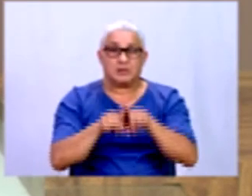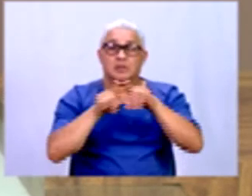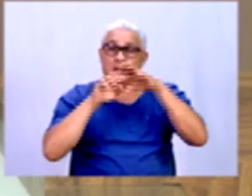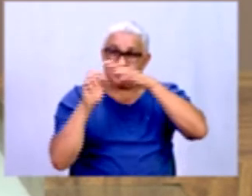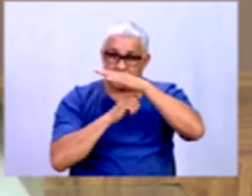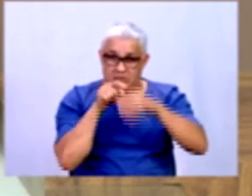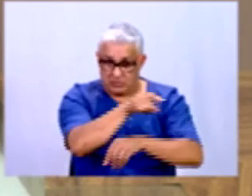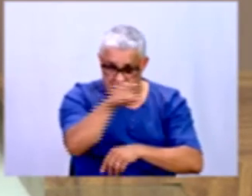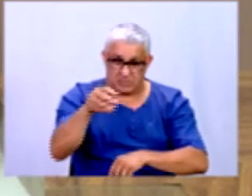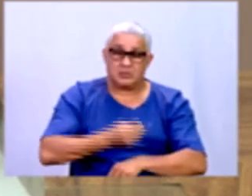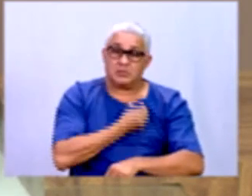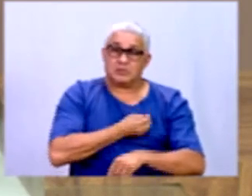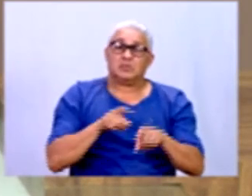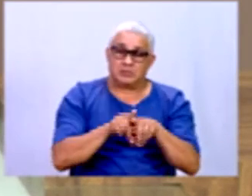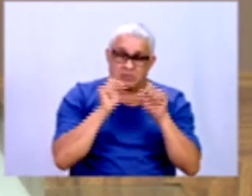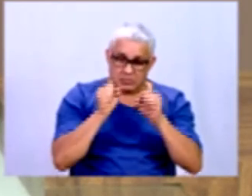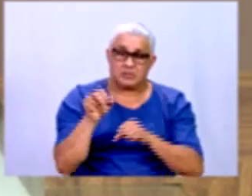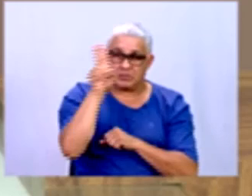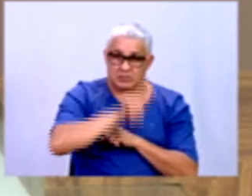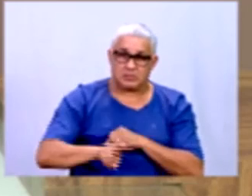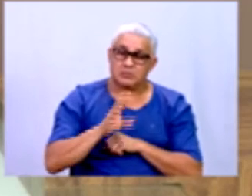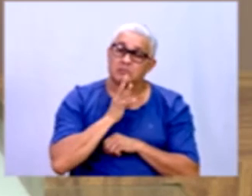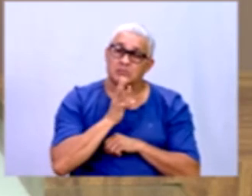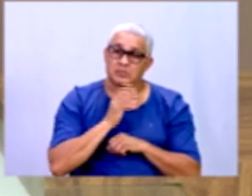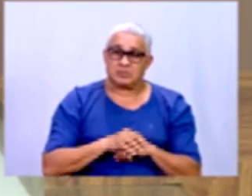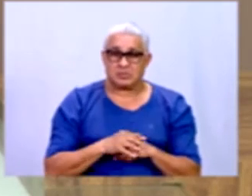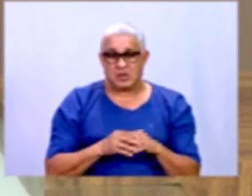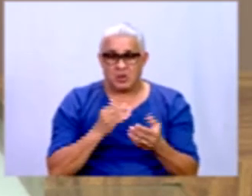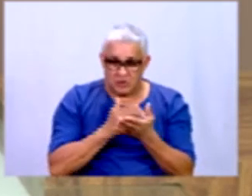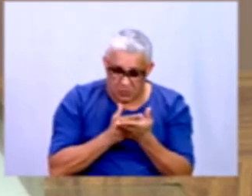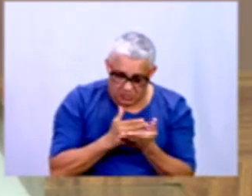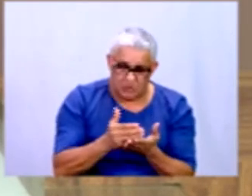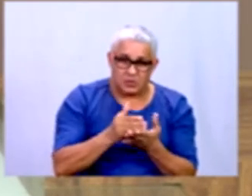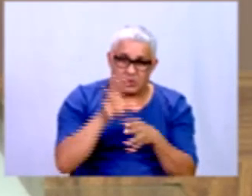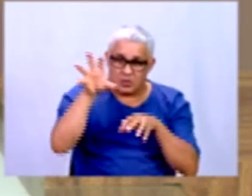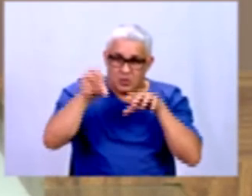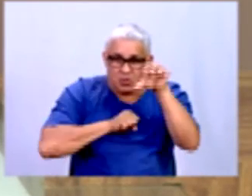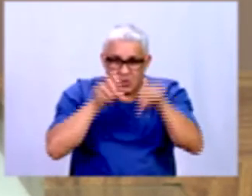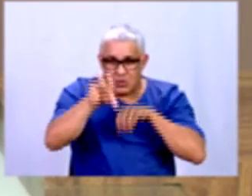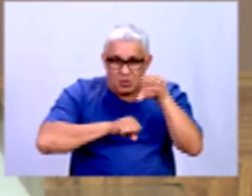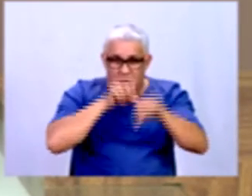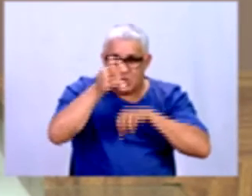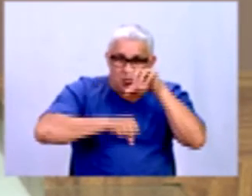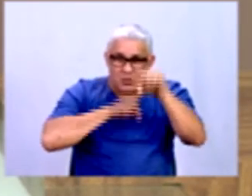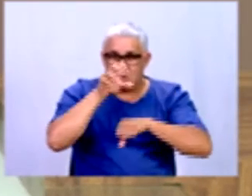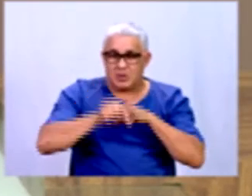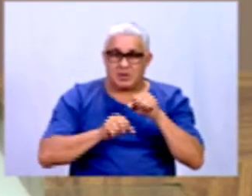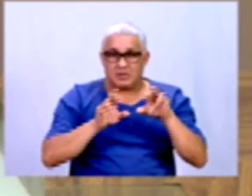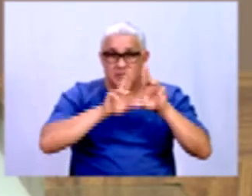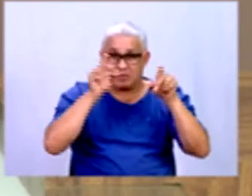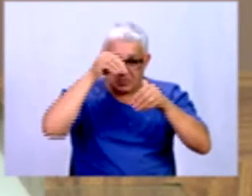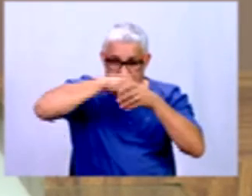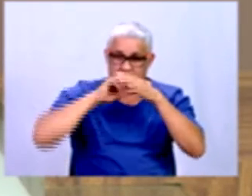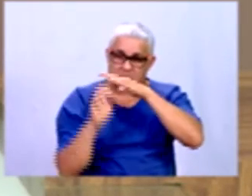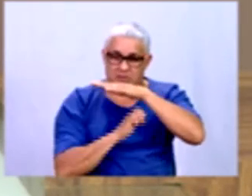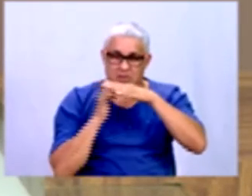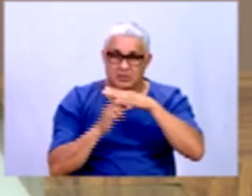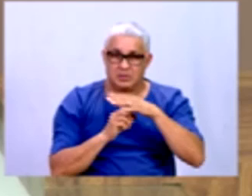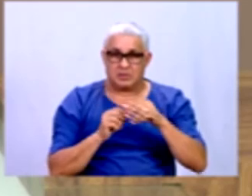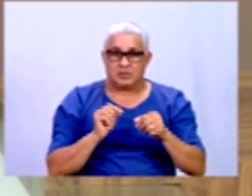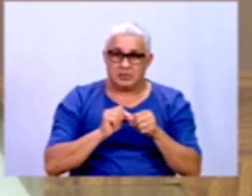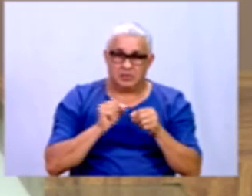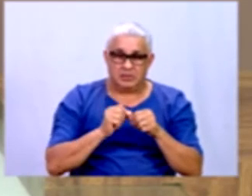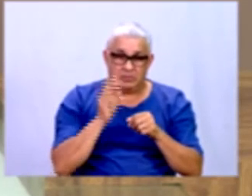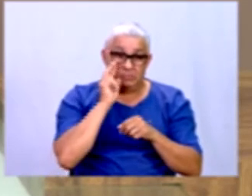fazem parte, vocês podem se utilizar desse conhecimento que a gente está começando a adquirir agora, para fazer a diferença dentro dessas organizações. Para